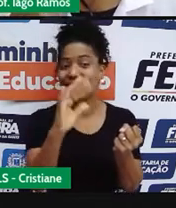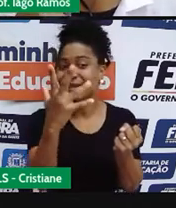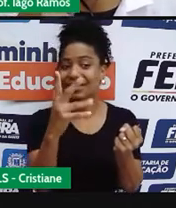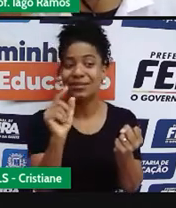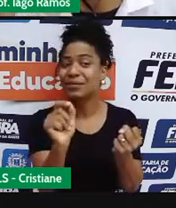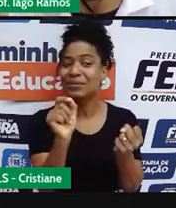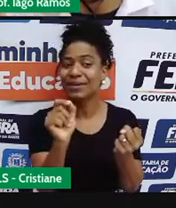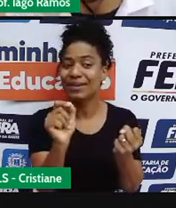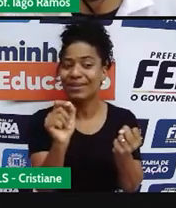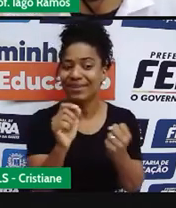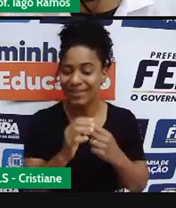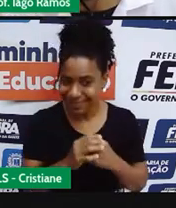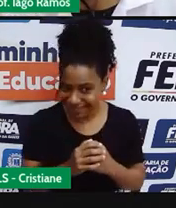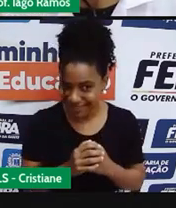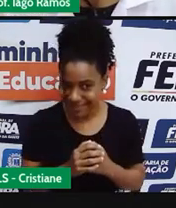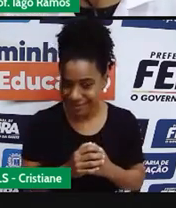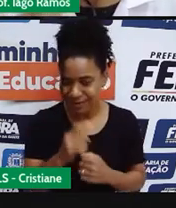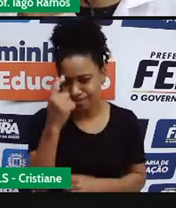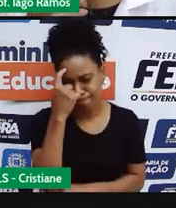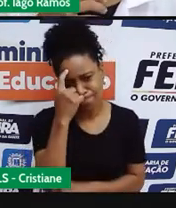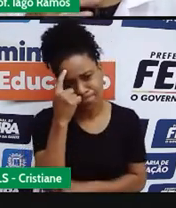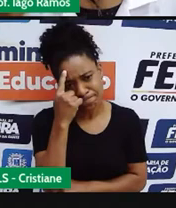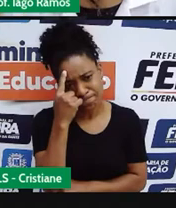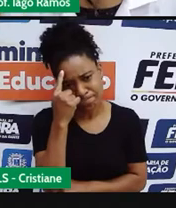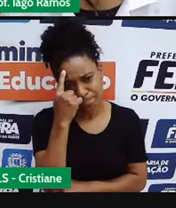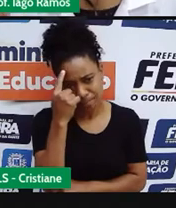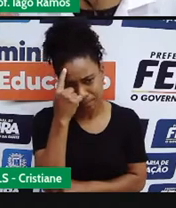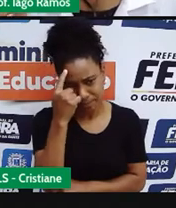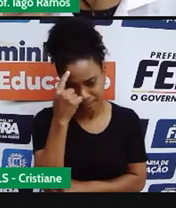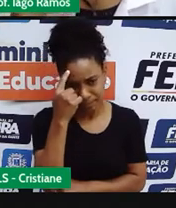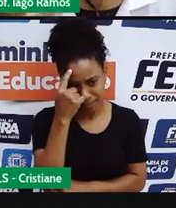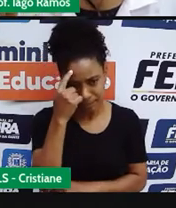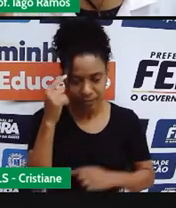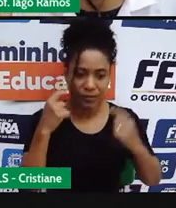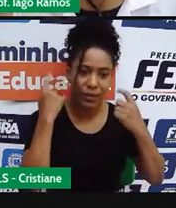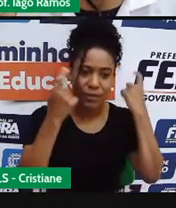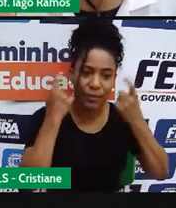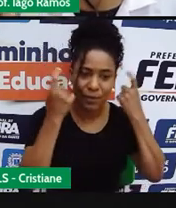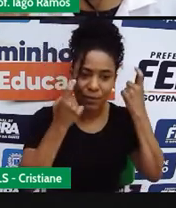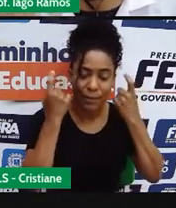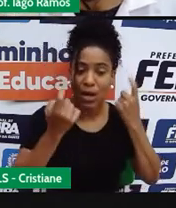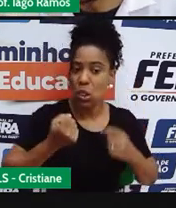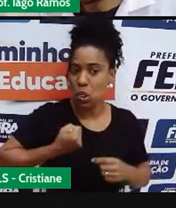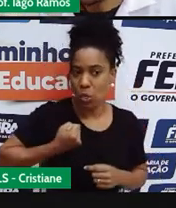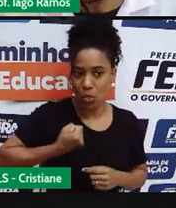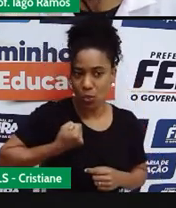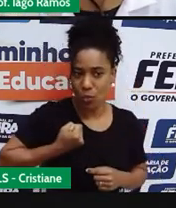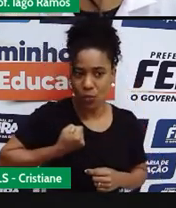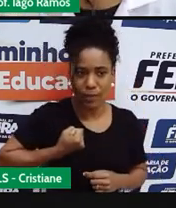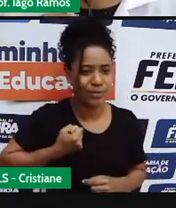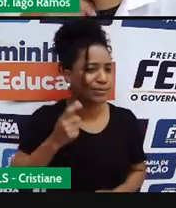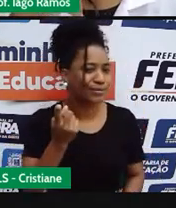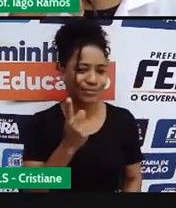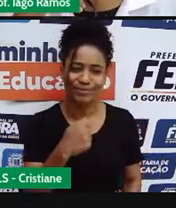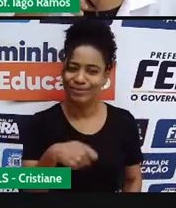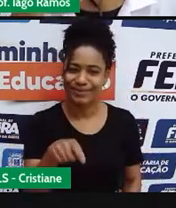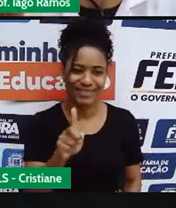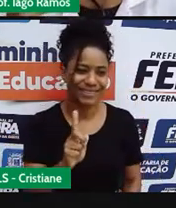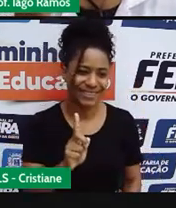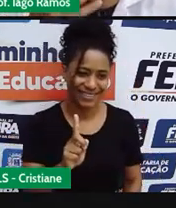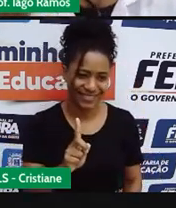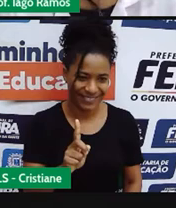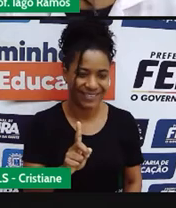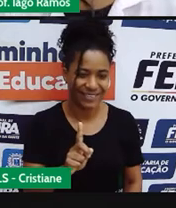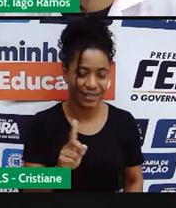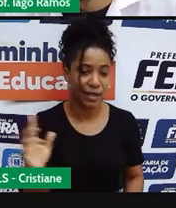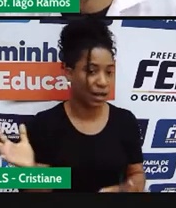observação aqui pra você. A gente nem vai se preocupar com os valores numéricos aí. A gente não vai se preocupar